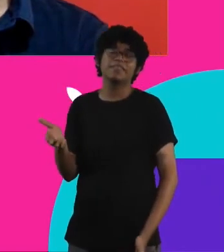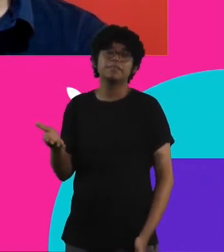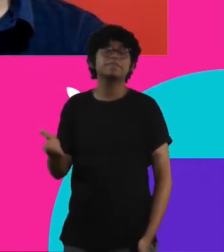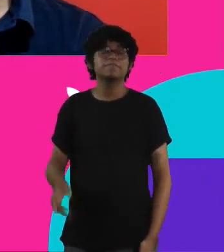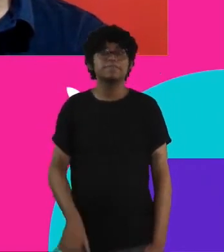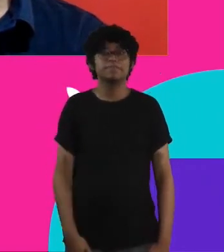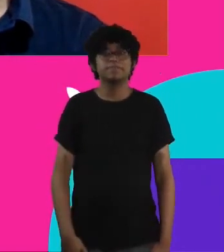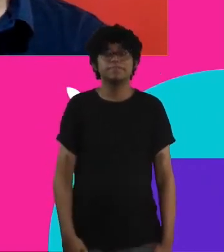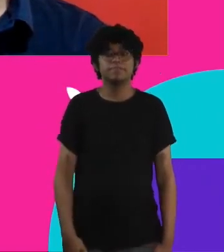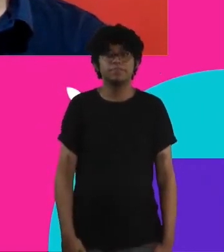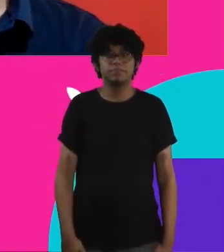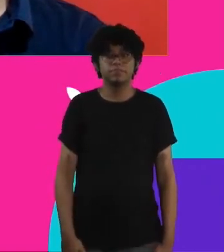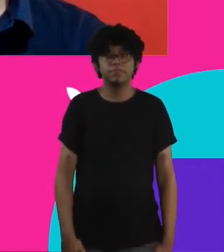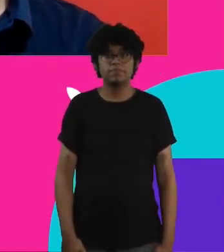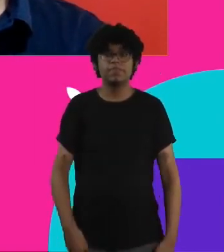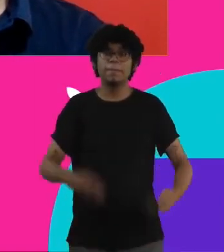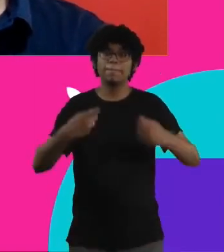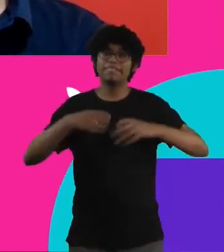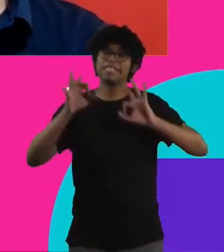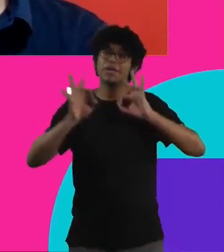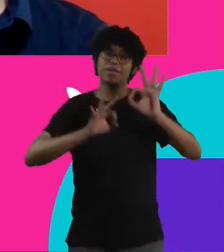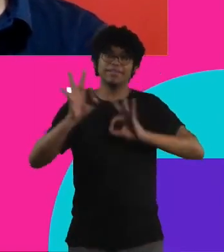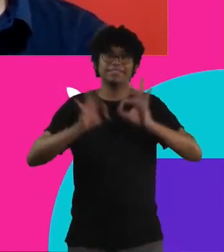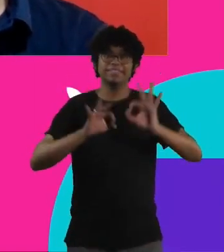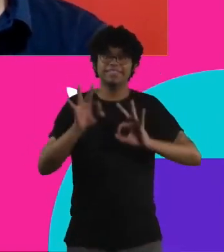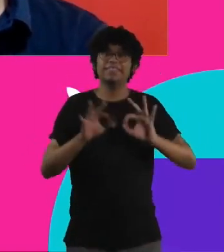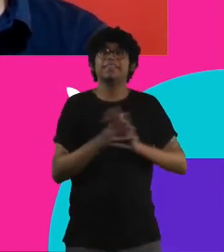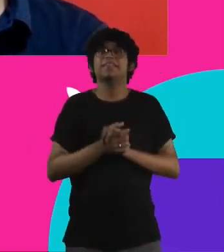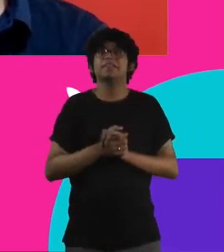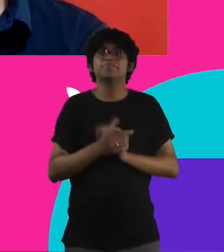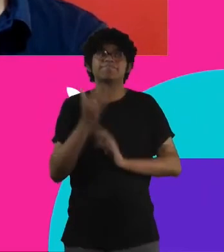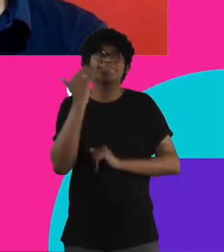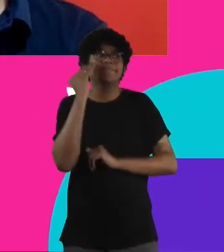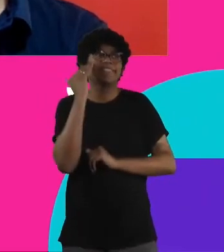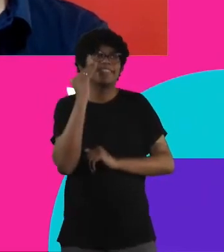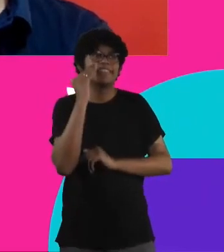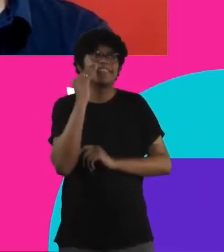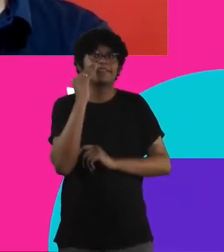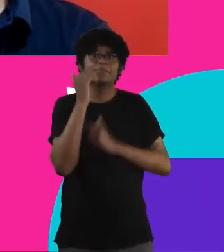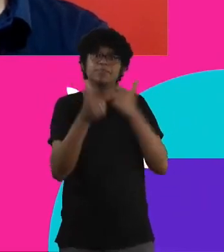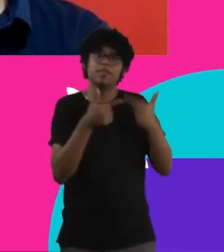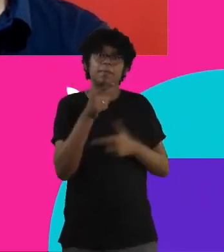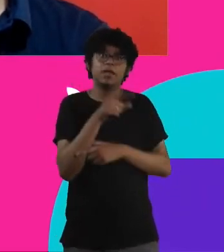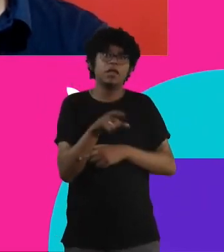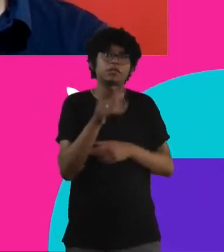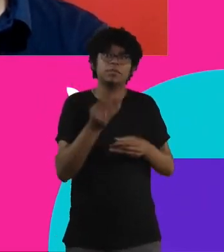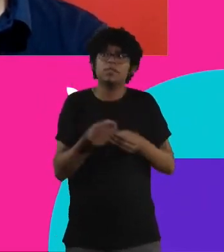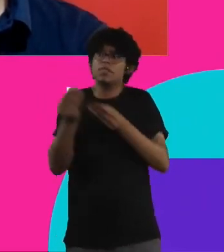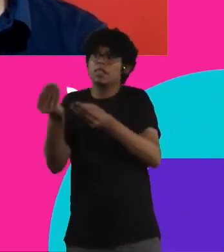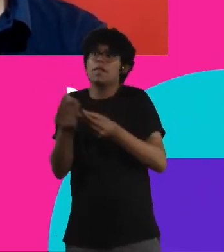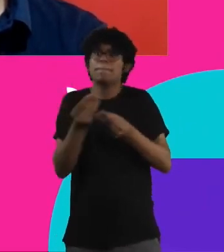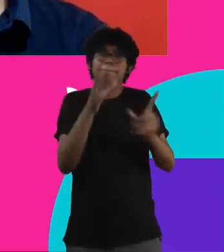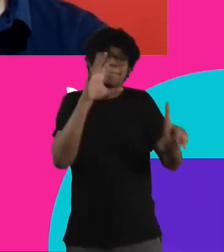que vale assim nos organizarmos e entender essas demandas e levar mais essas demandas uma pressão